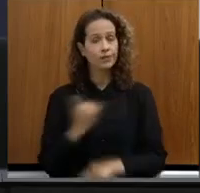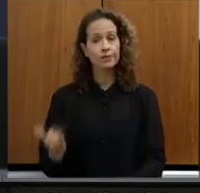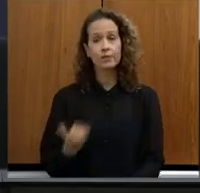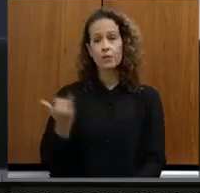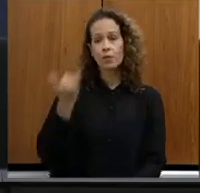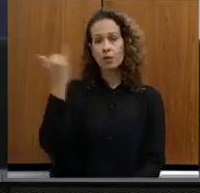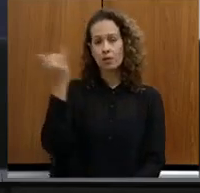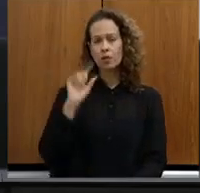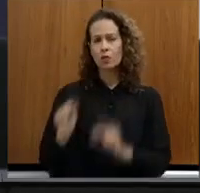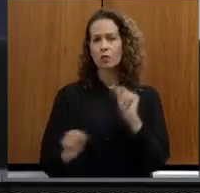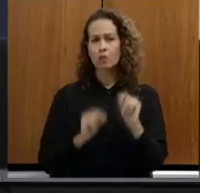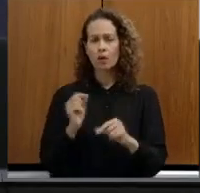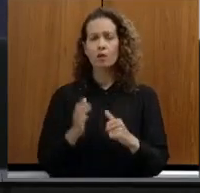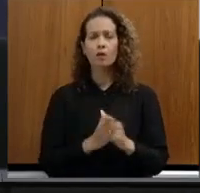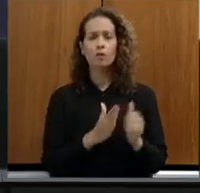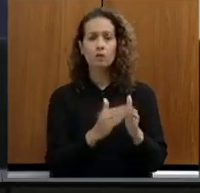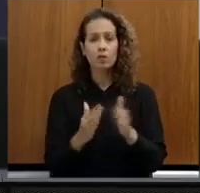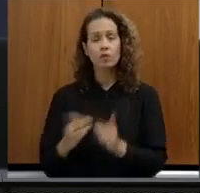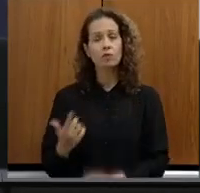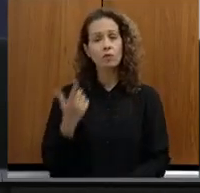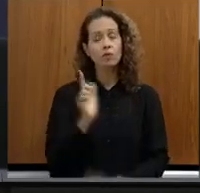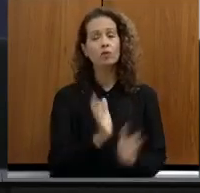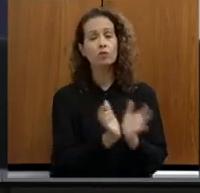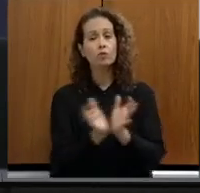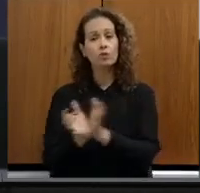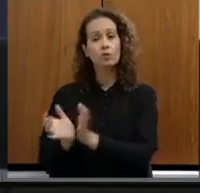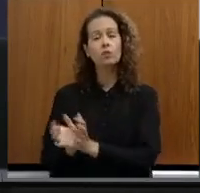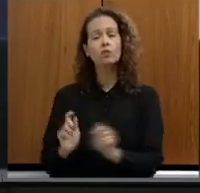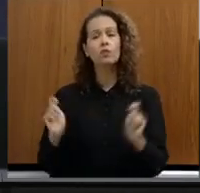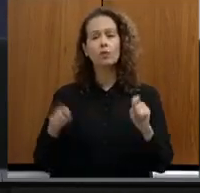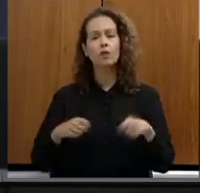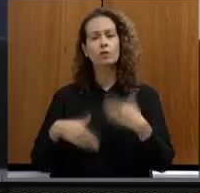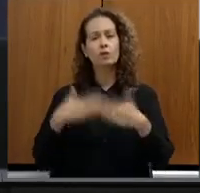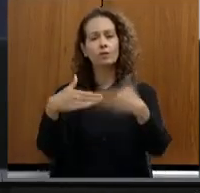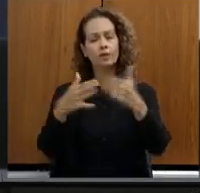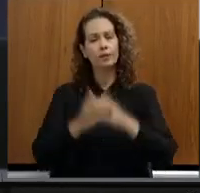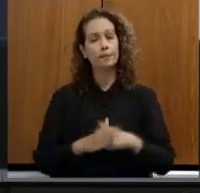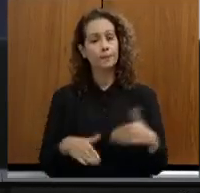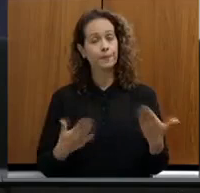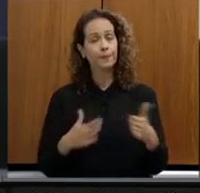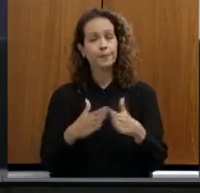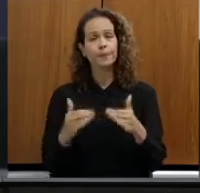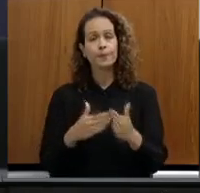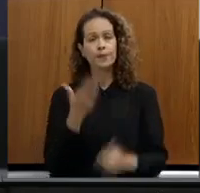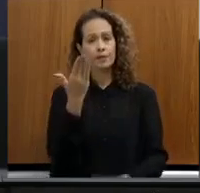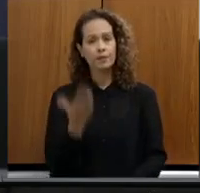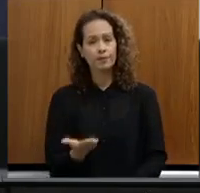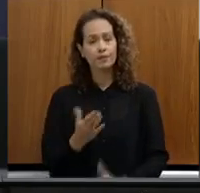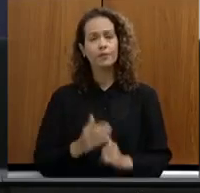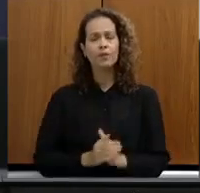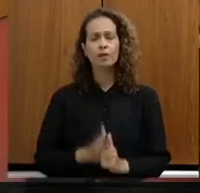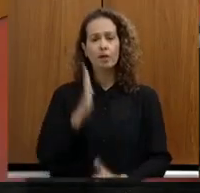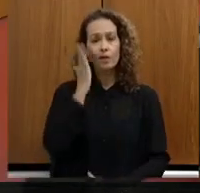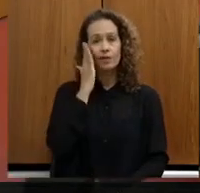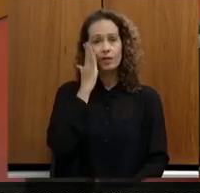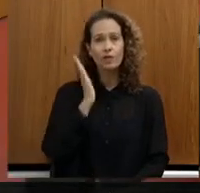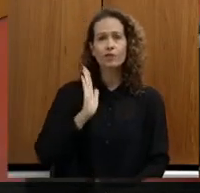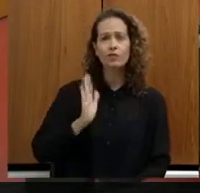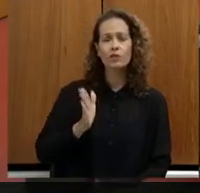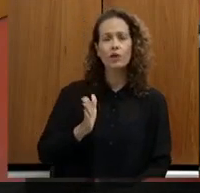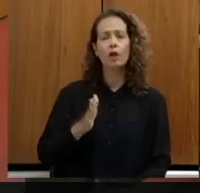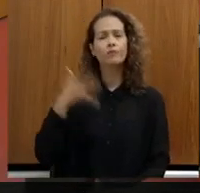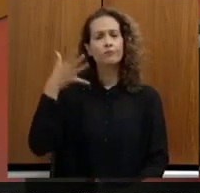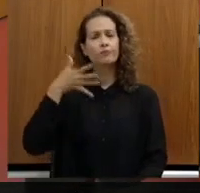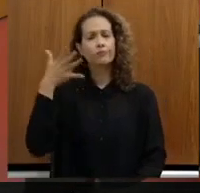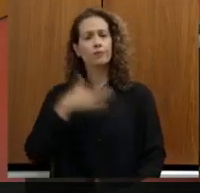que os pleitos de outras categorias também possam avançar. então peço a Vossa Excelência, eu sei, nós tivemos aí, eu tive uma fala que eu